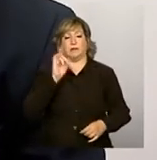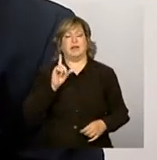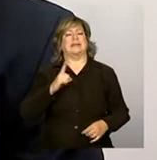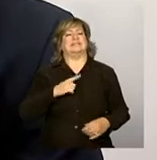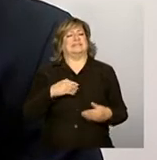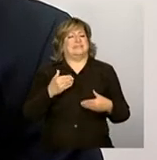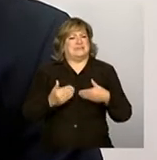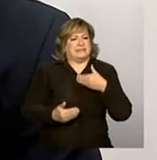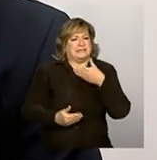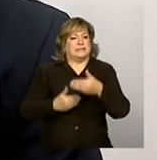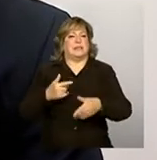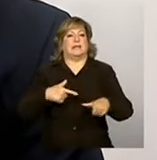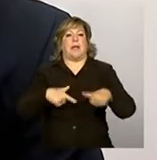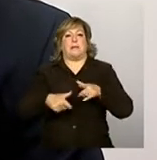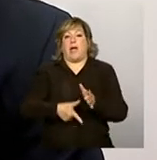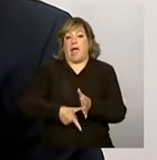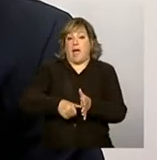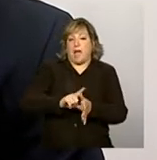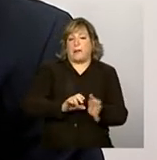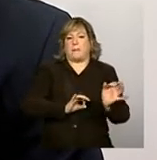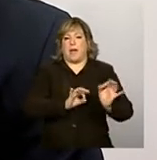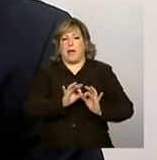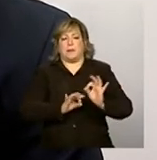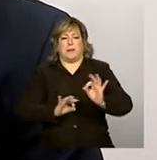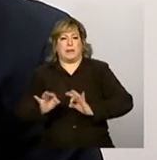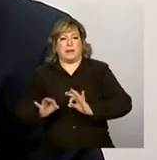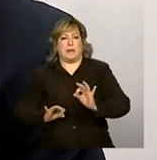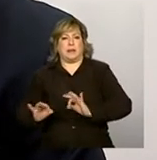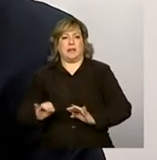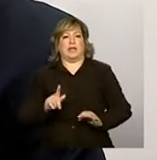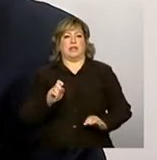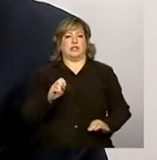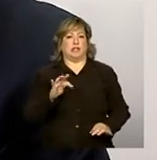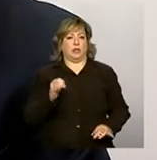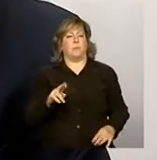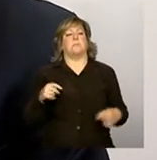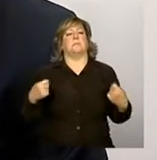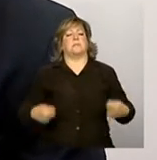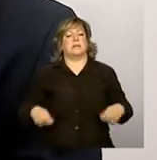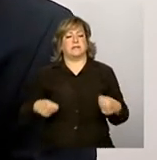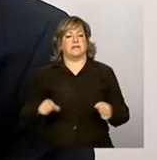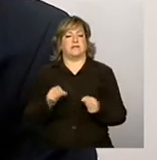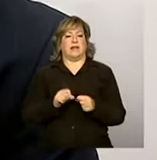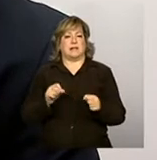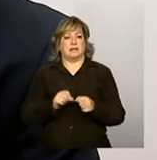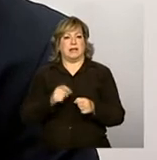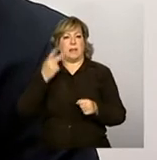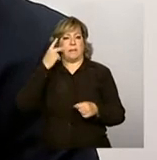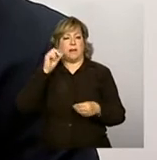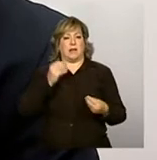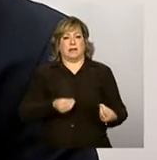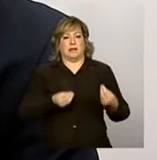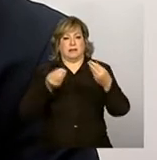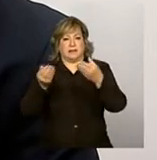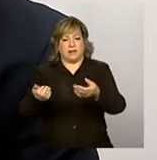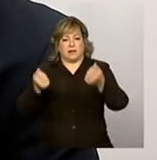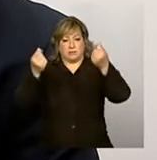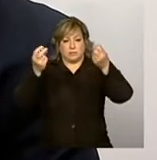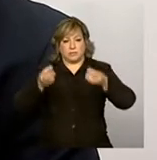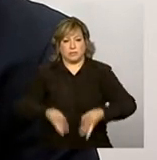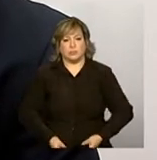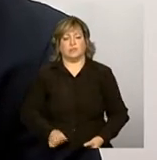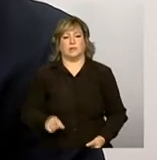trabalho anterior, né, que o gestor precisa fazer, tanto para encaminhar a prestação de conta para o